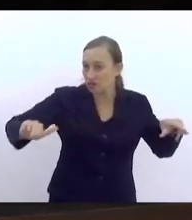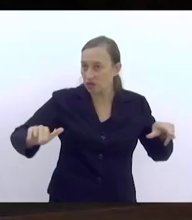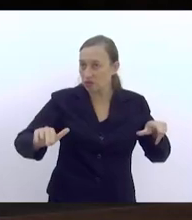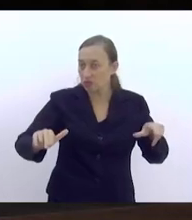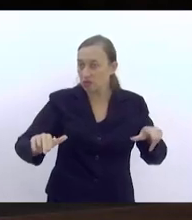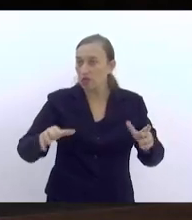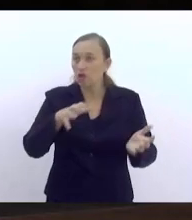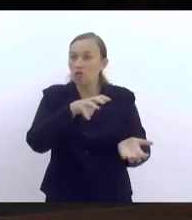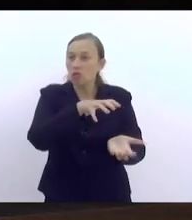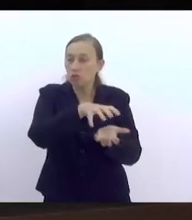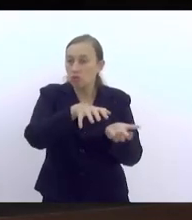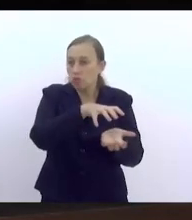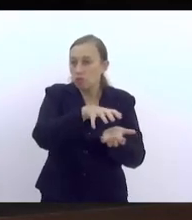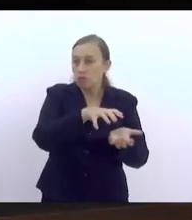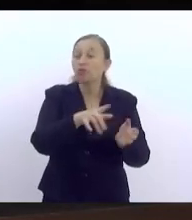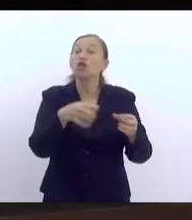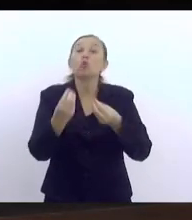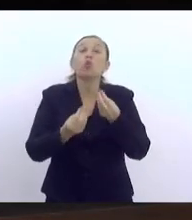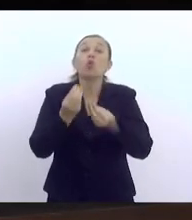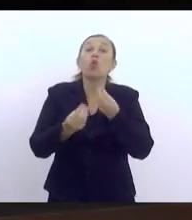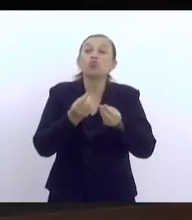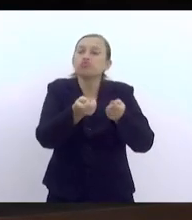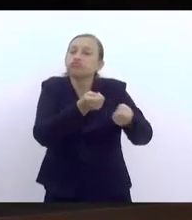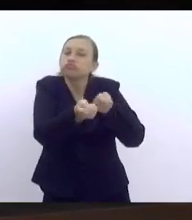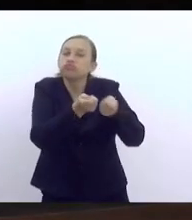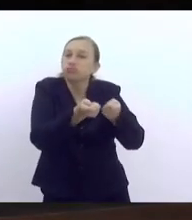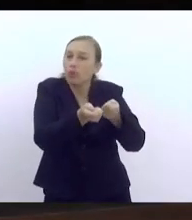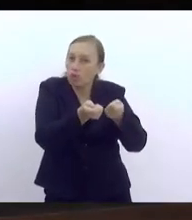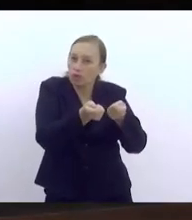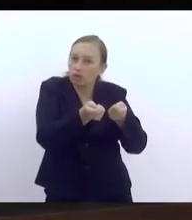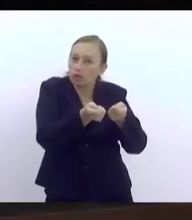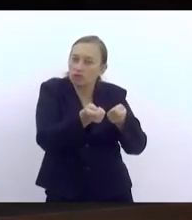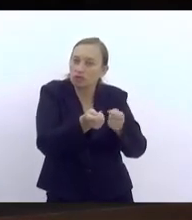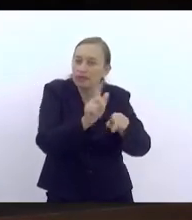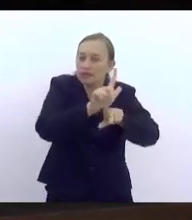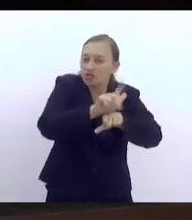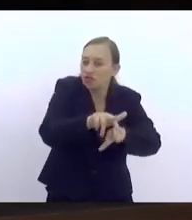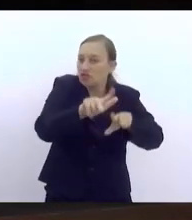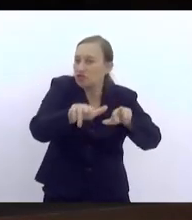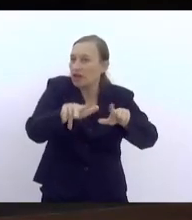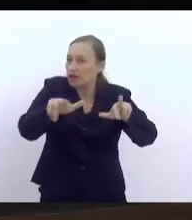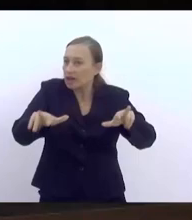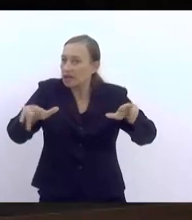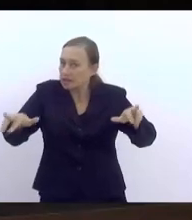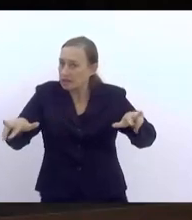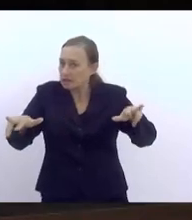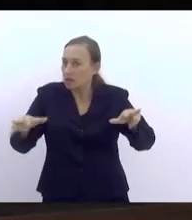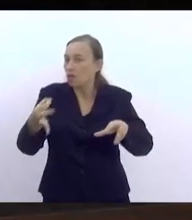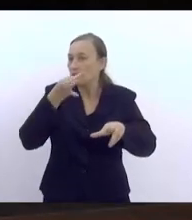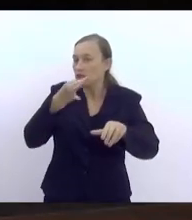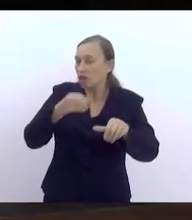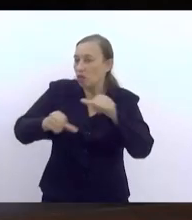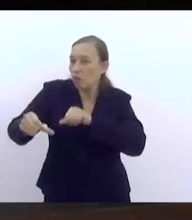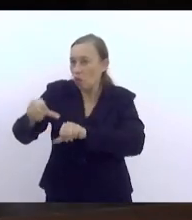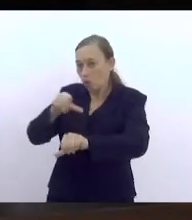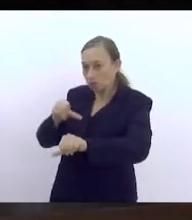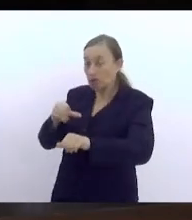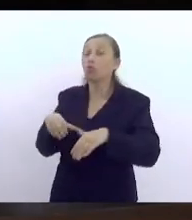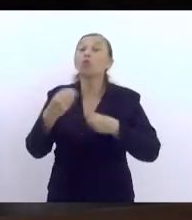conflito, e como é que maneja essas divergências, essas contradições e esses embates.